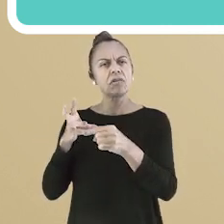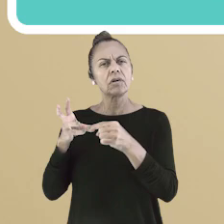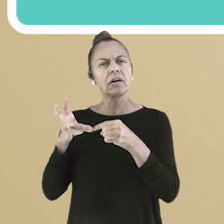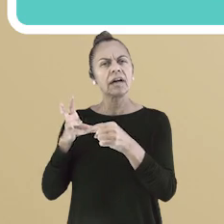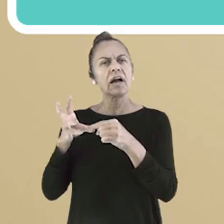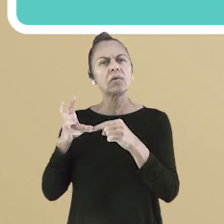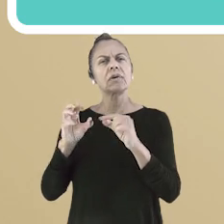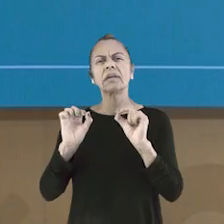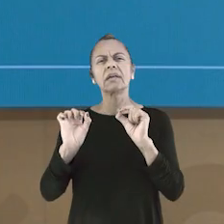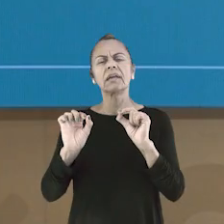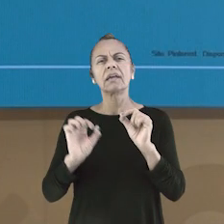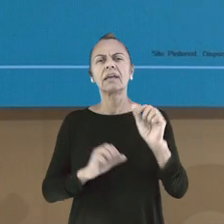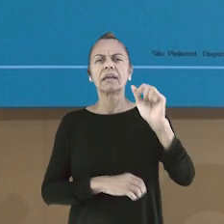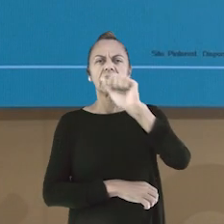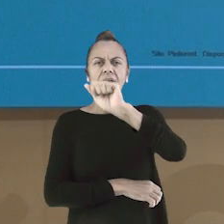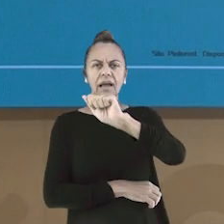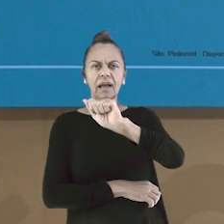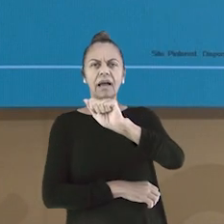vocais.